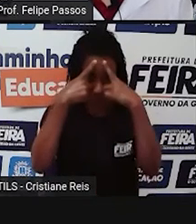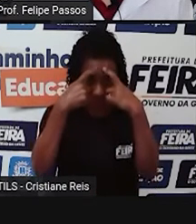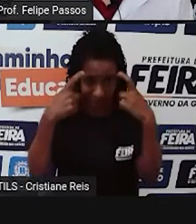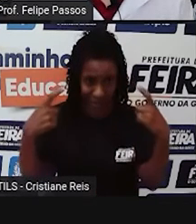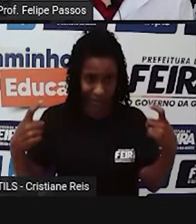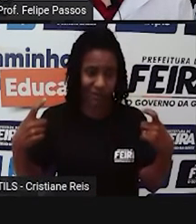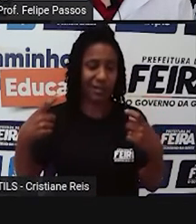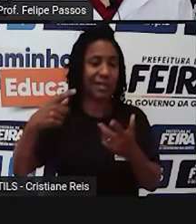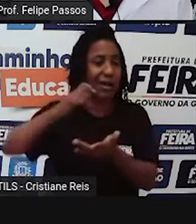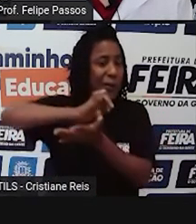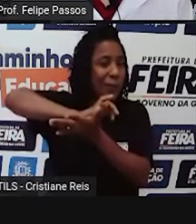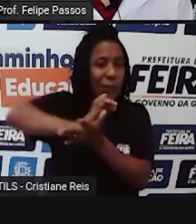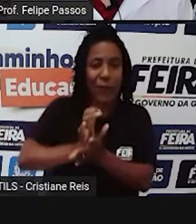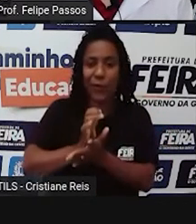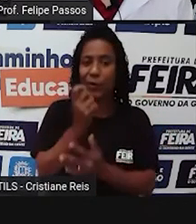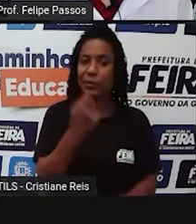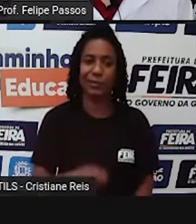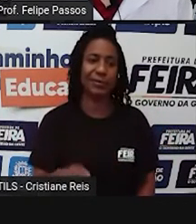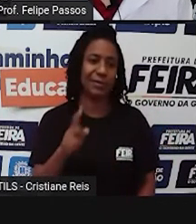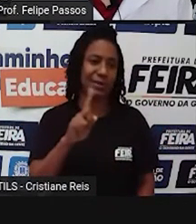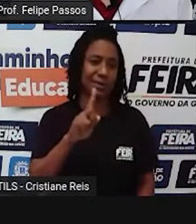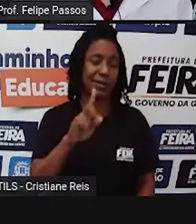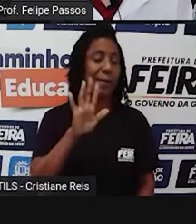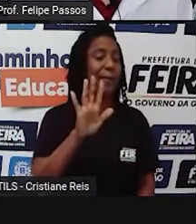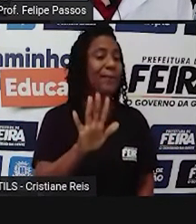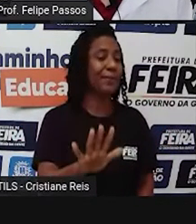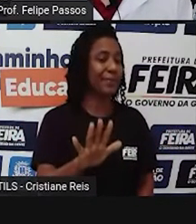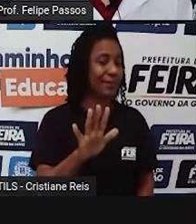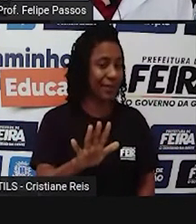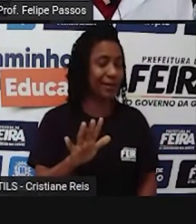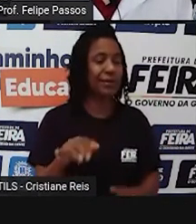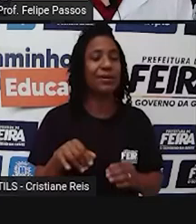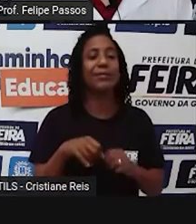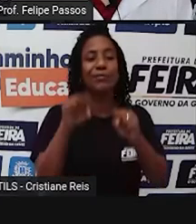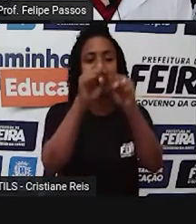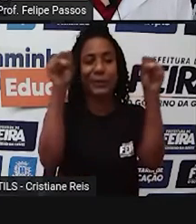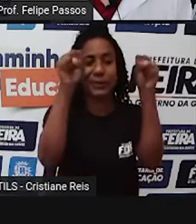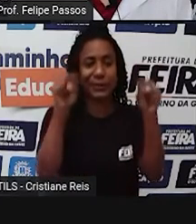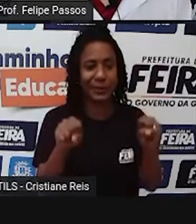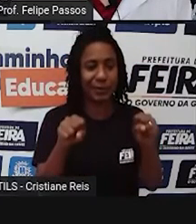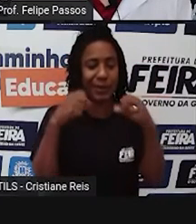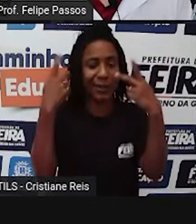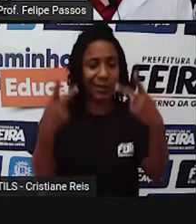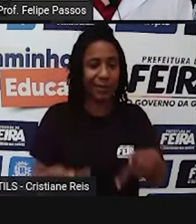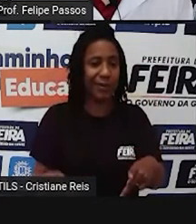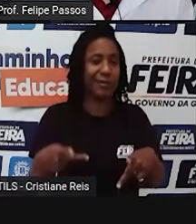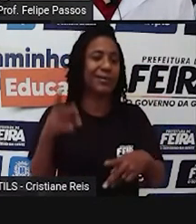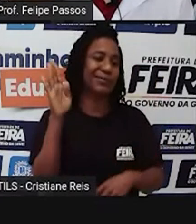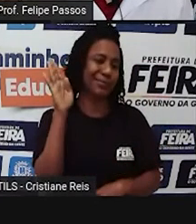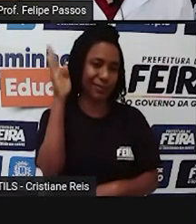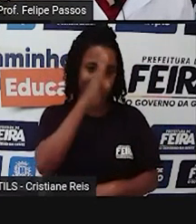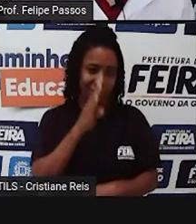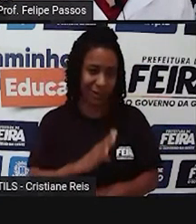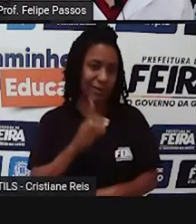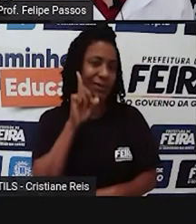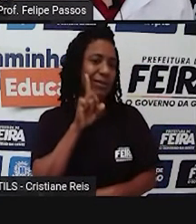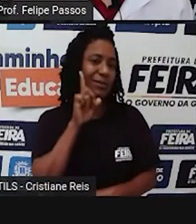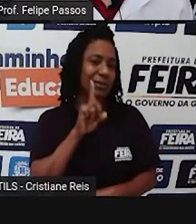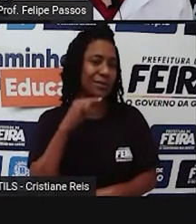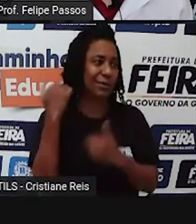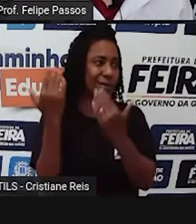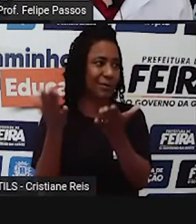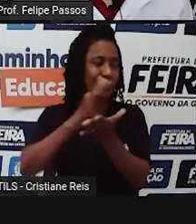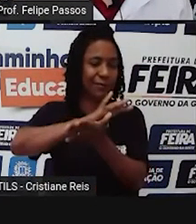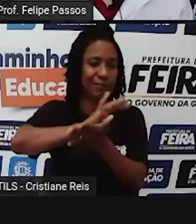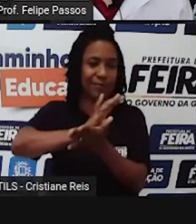tortura em contexto nenhum, mas acaba que o sistema oprime demais essas pessoas. A gente poderia olhar